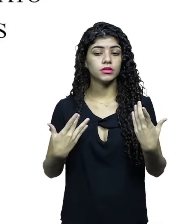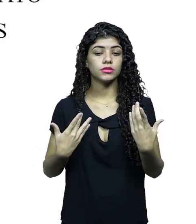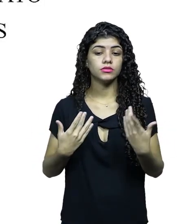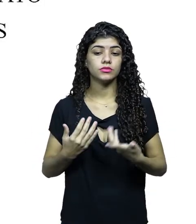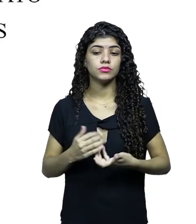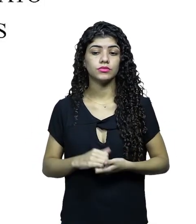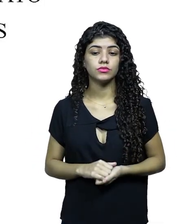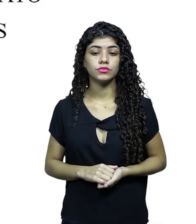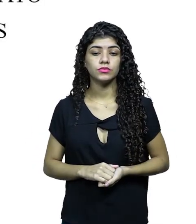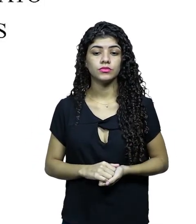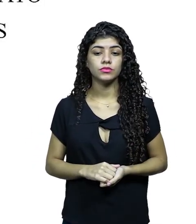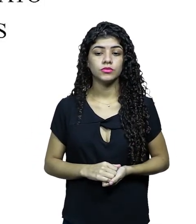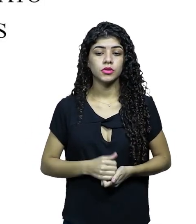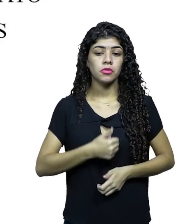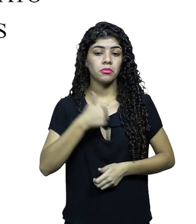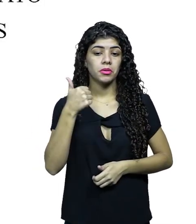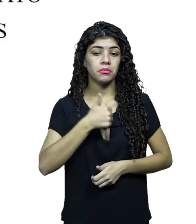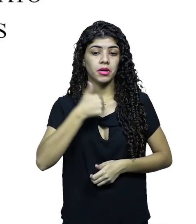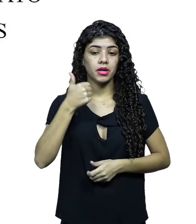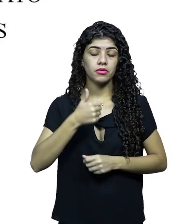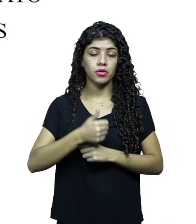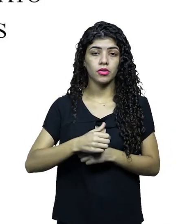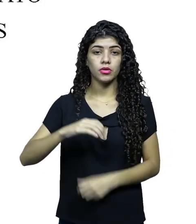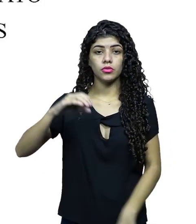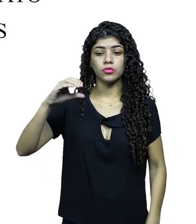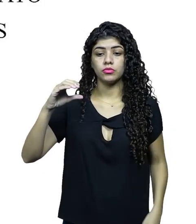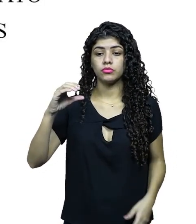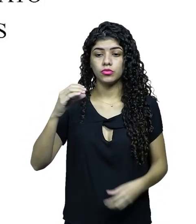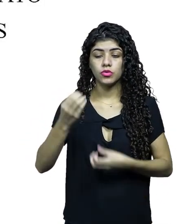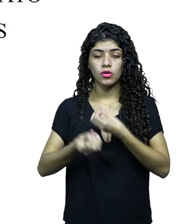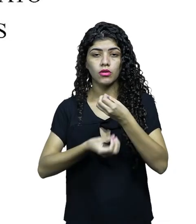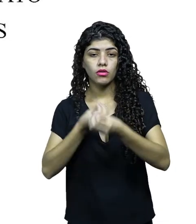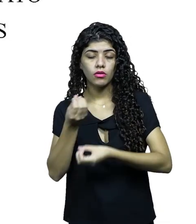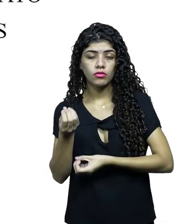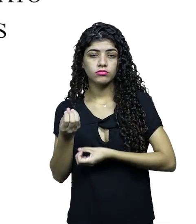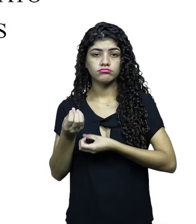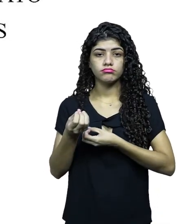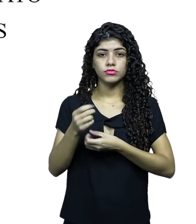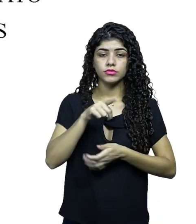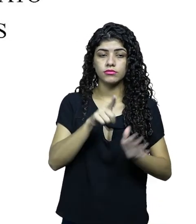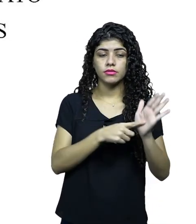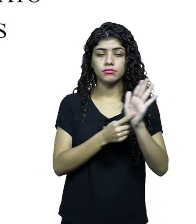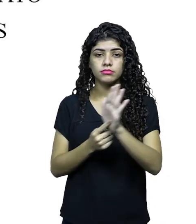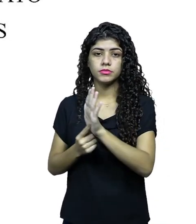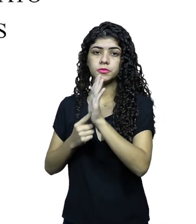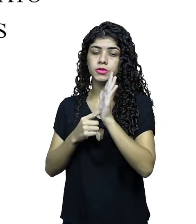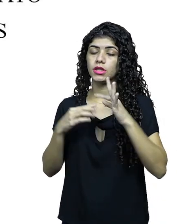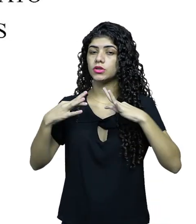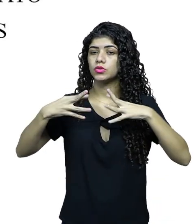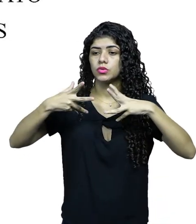Então, nos elementos criativos do formato, o primeiro é o conceito do formato, onde você vai trazer justamente, apresentar